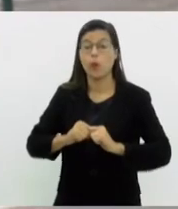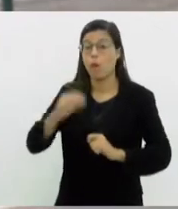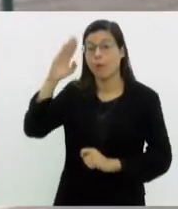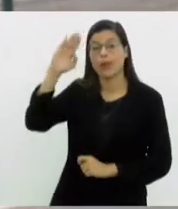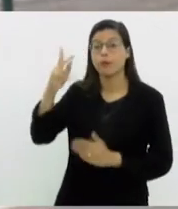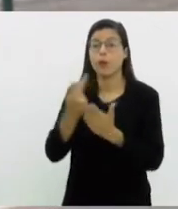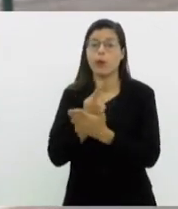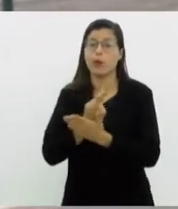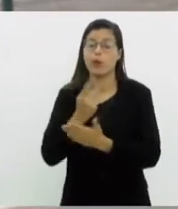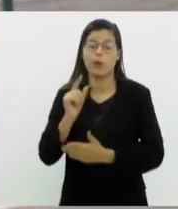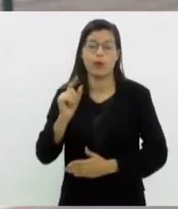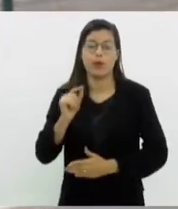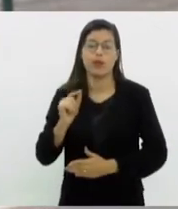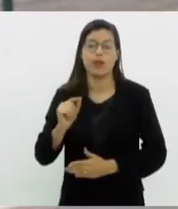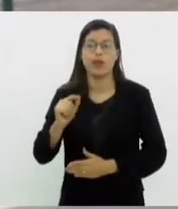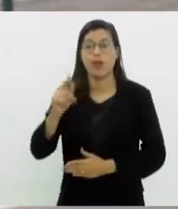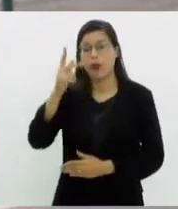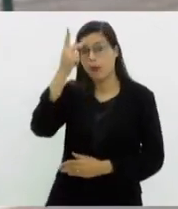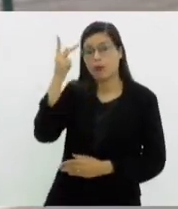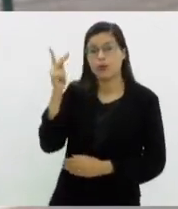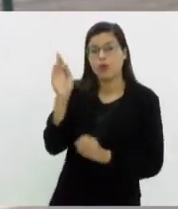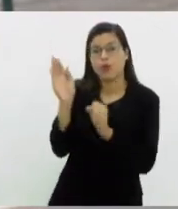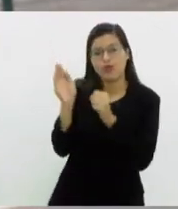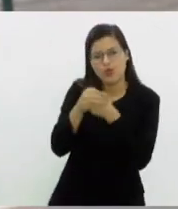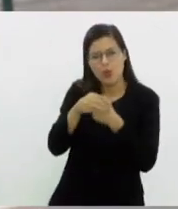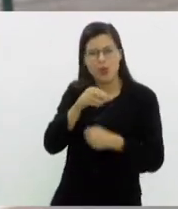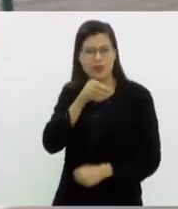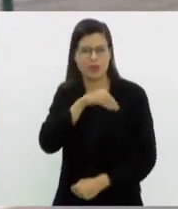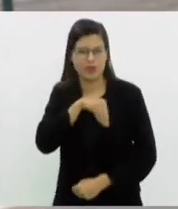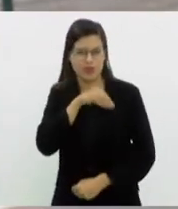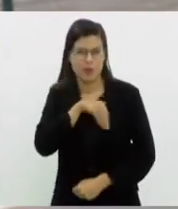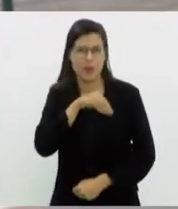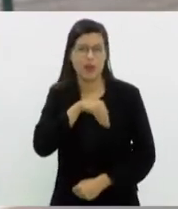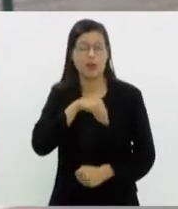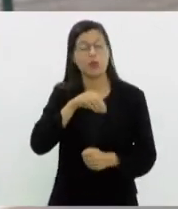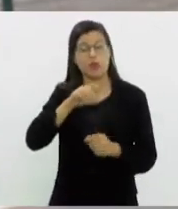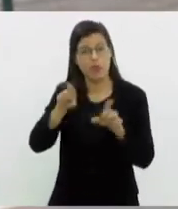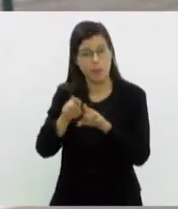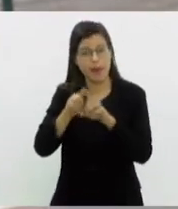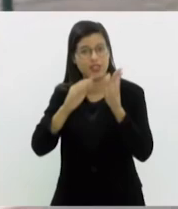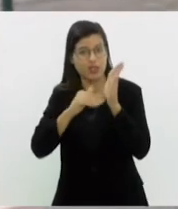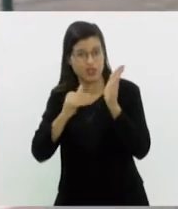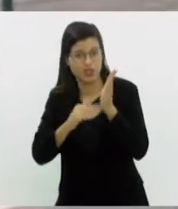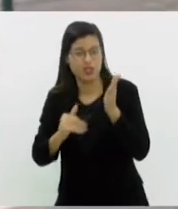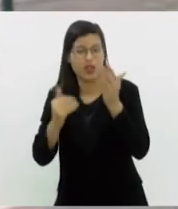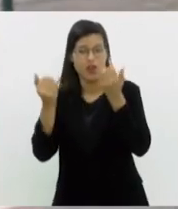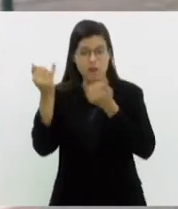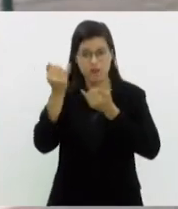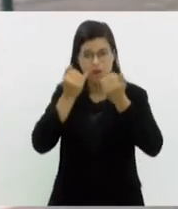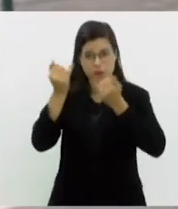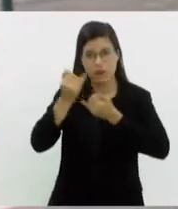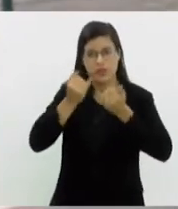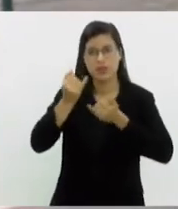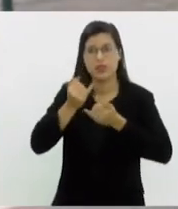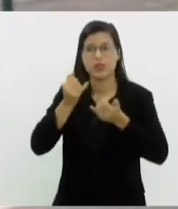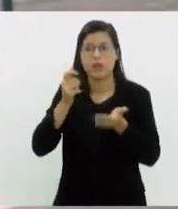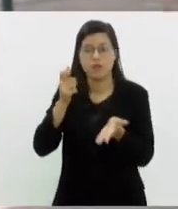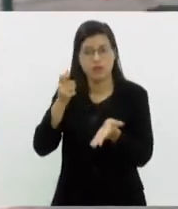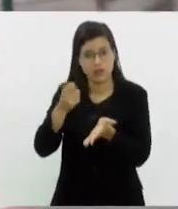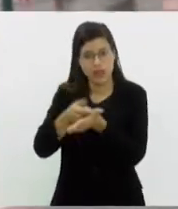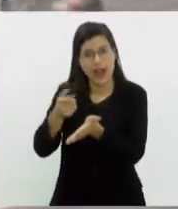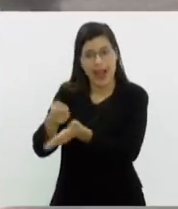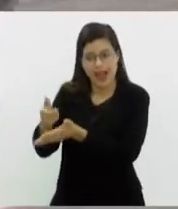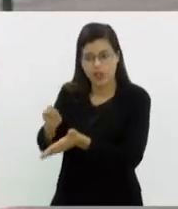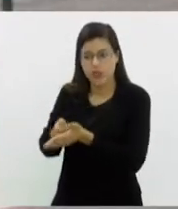são estruturados em omissão de rendimento e deduções, informações de despesas que deduzem o valor do